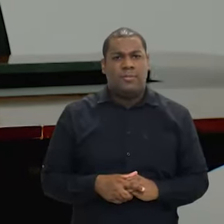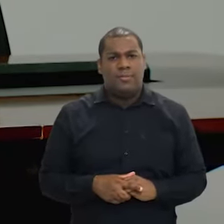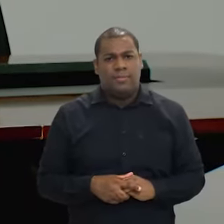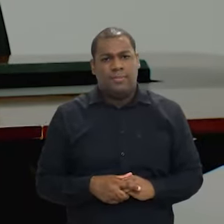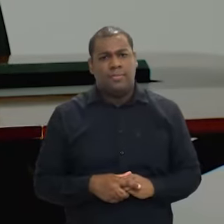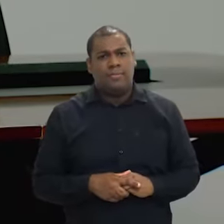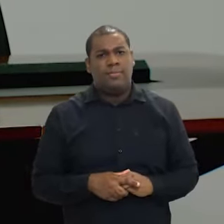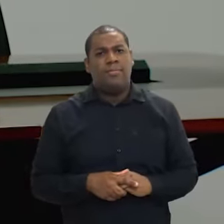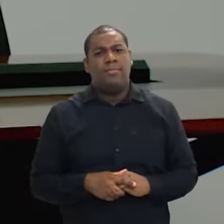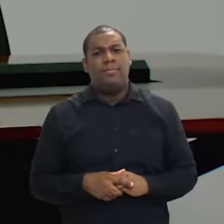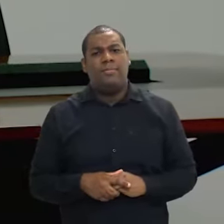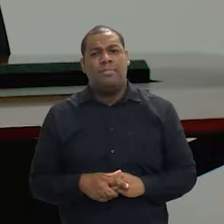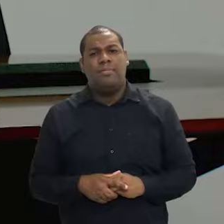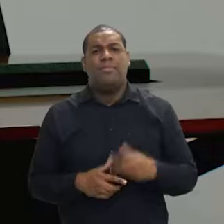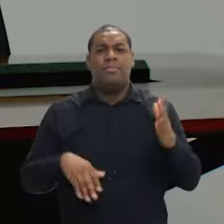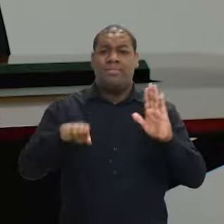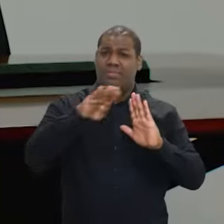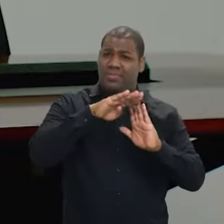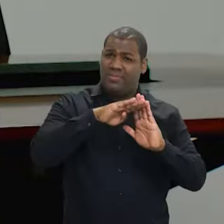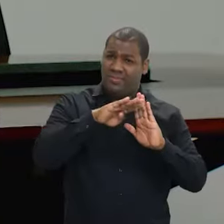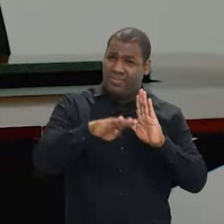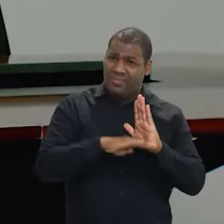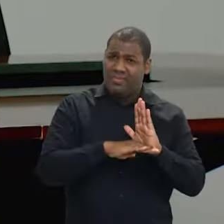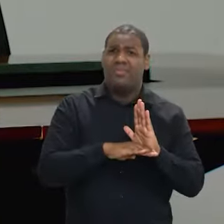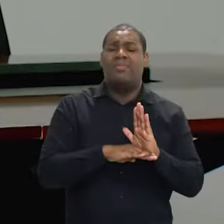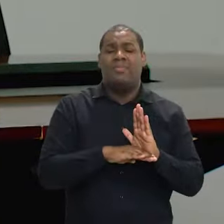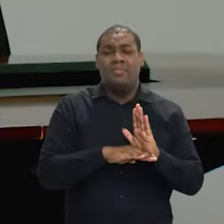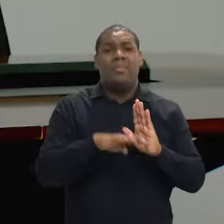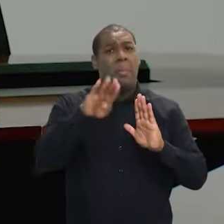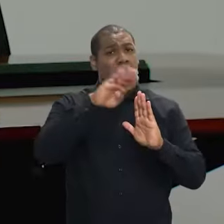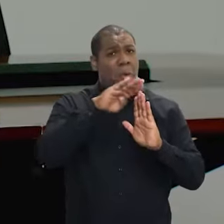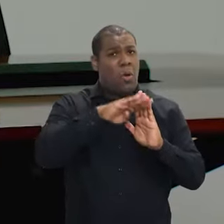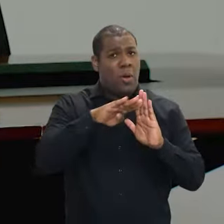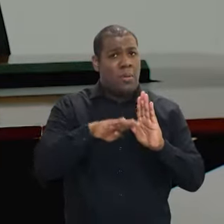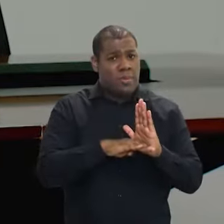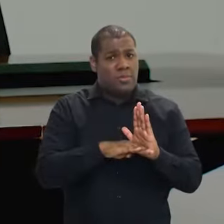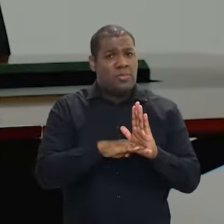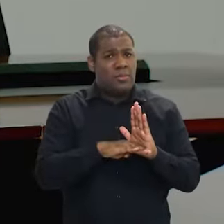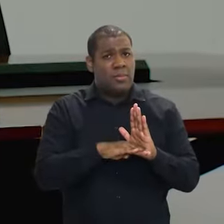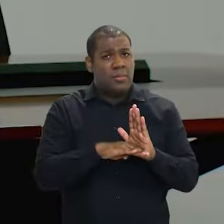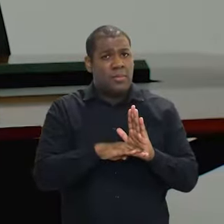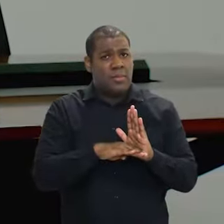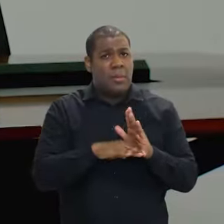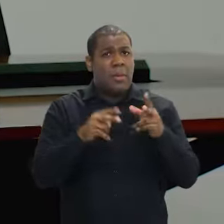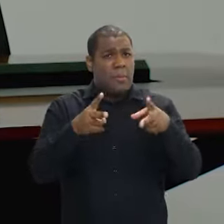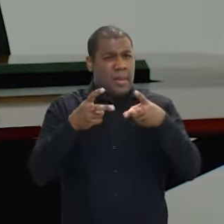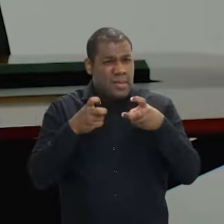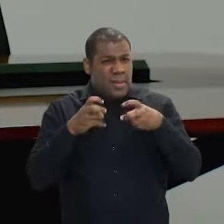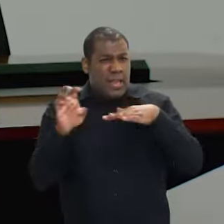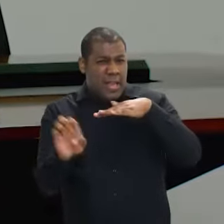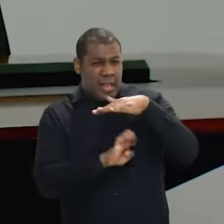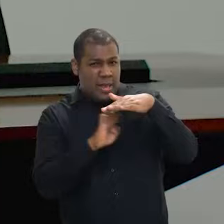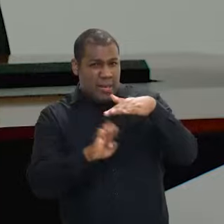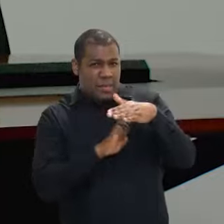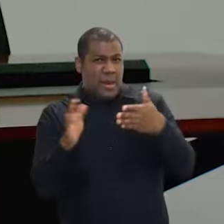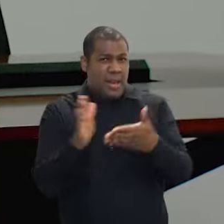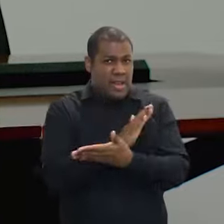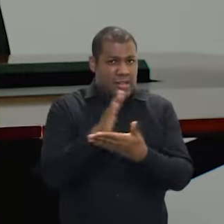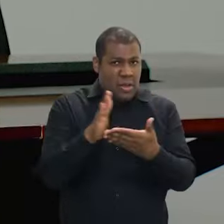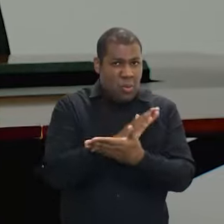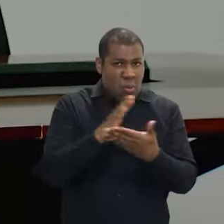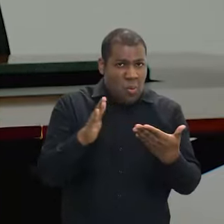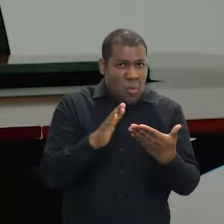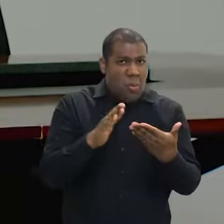redição de listas que precisam não só apontar para aquelas empresas que não estão